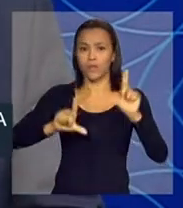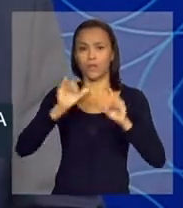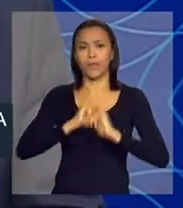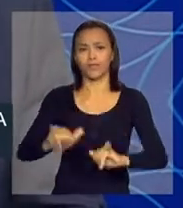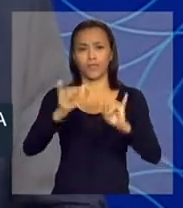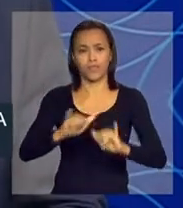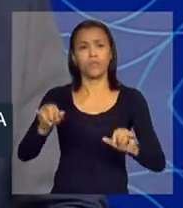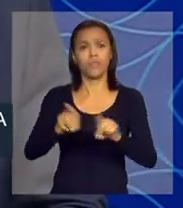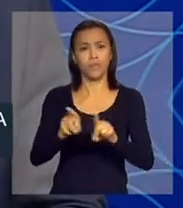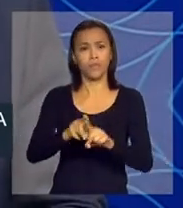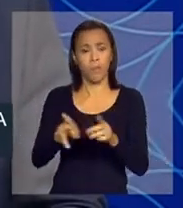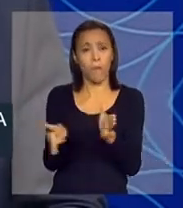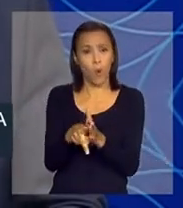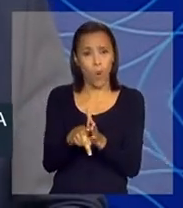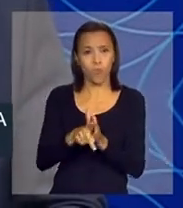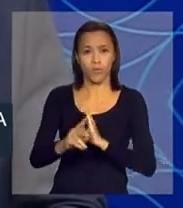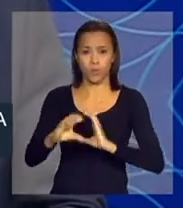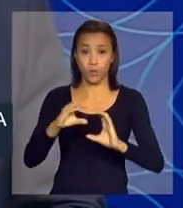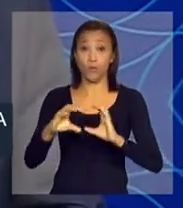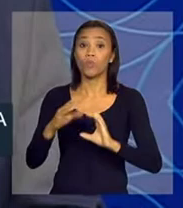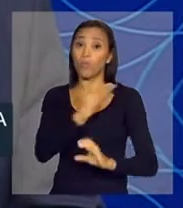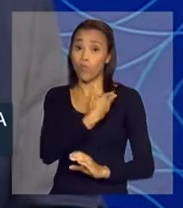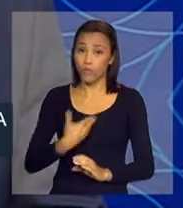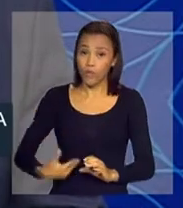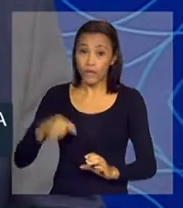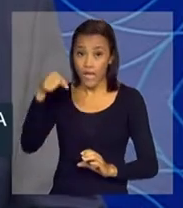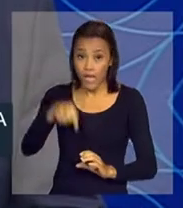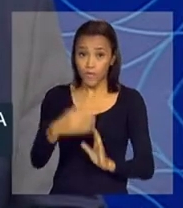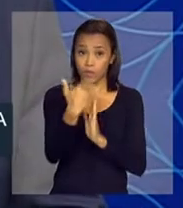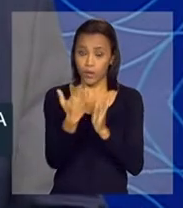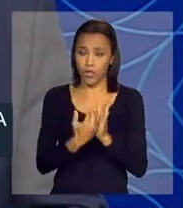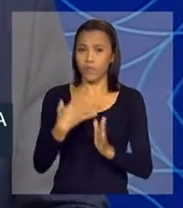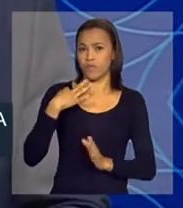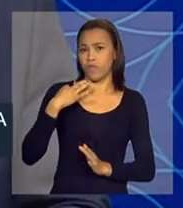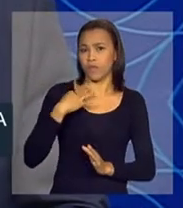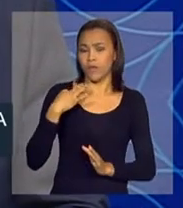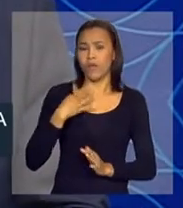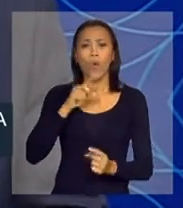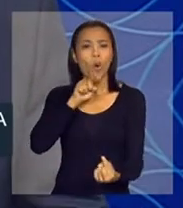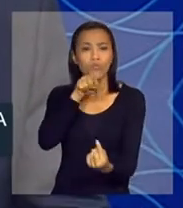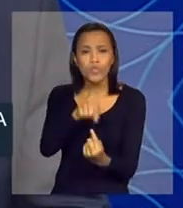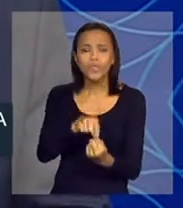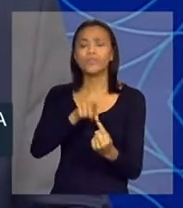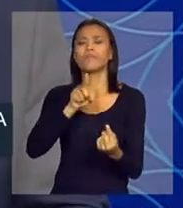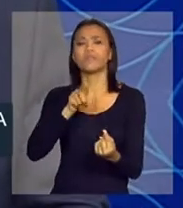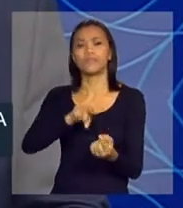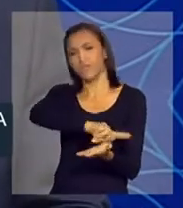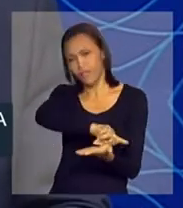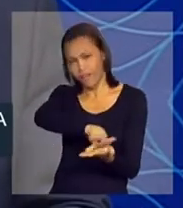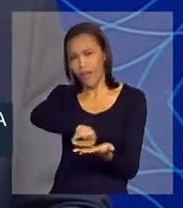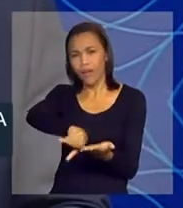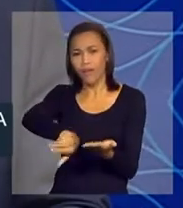do próprio governo, este programa de voluntariado que visa, dentre outras coisas,